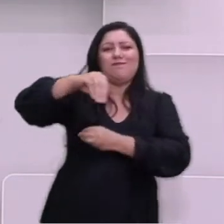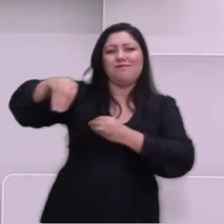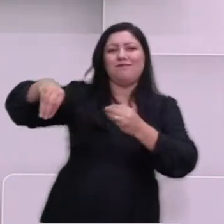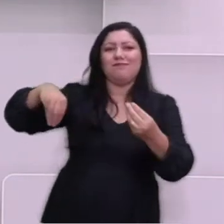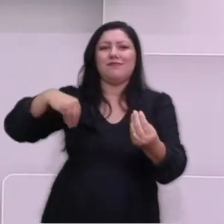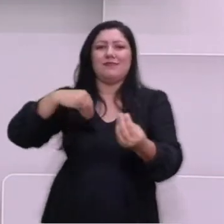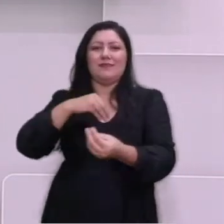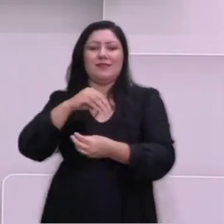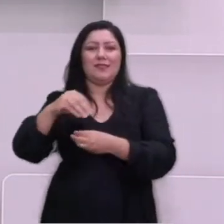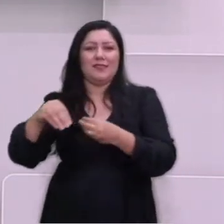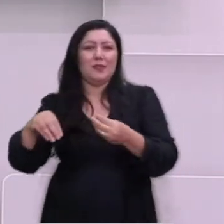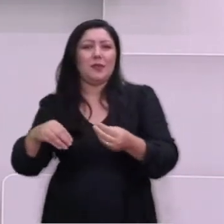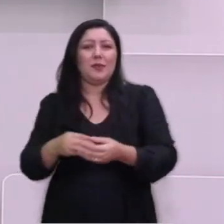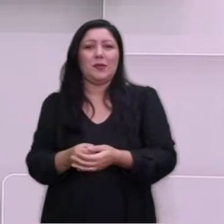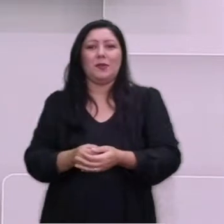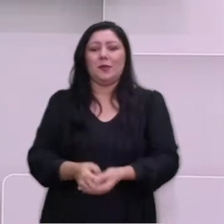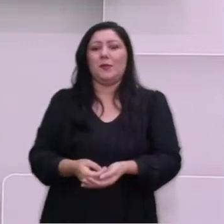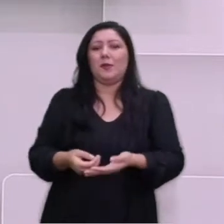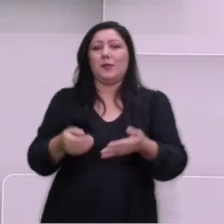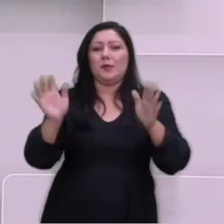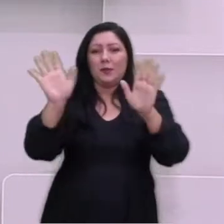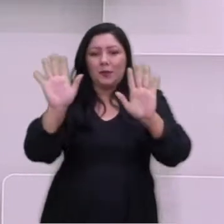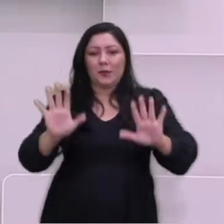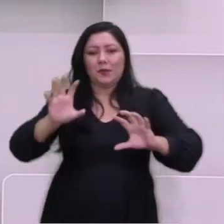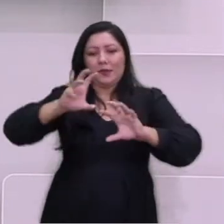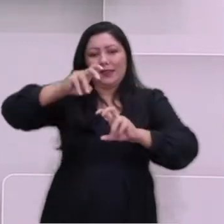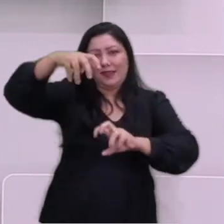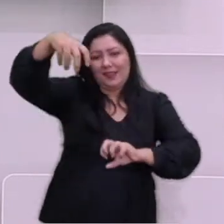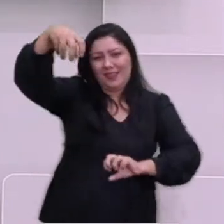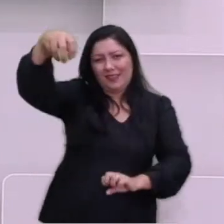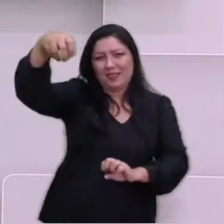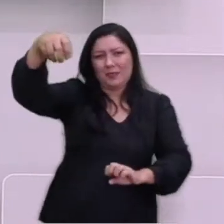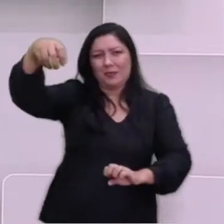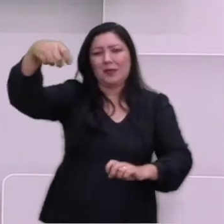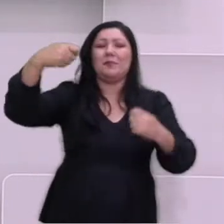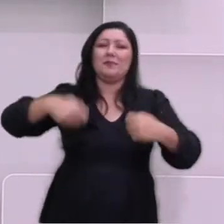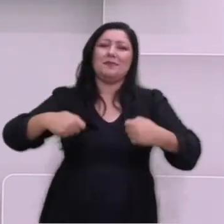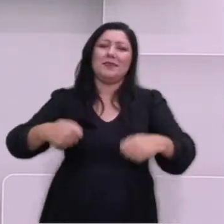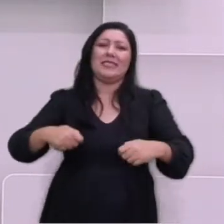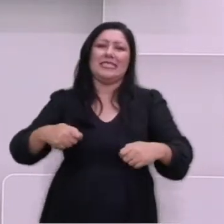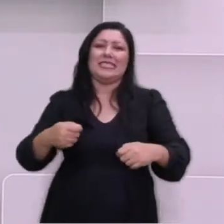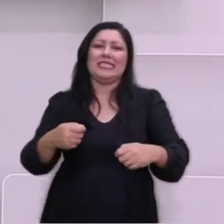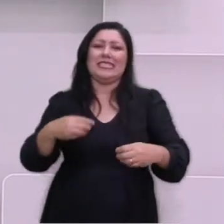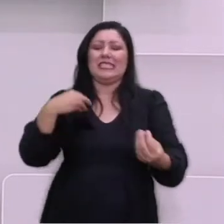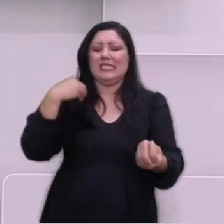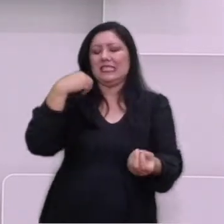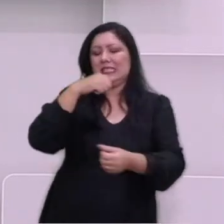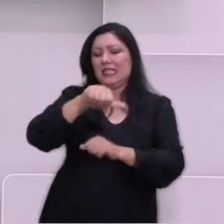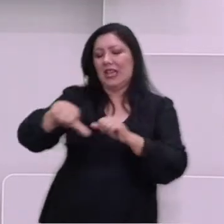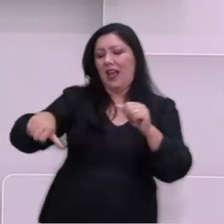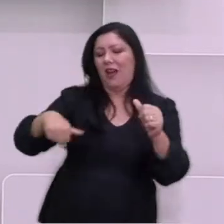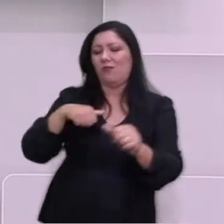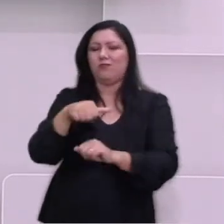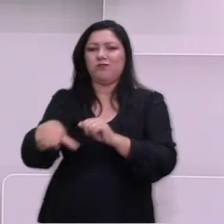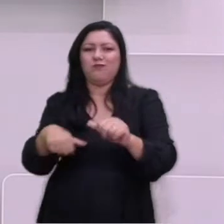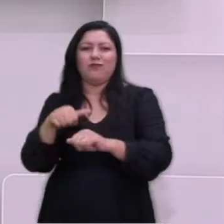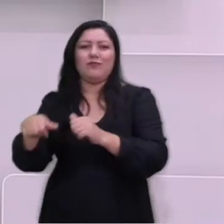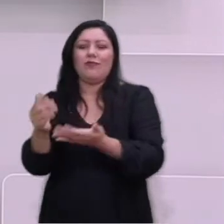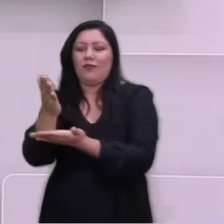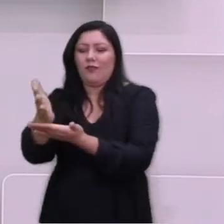trabalho dos cartógrafos difícil, pois periodicamente precisam reformular as fronteiras dos países